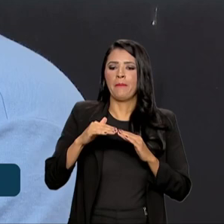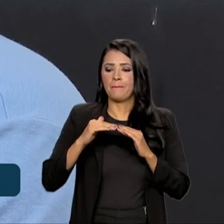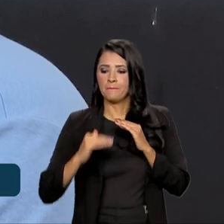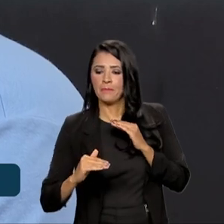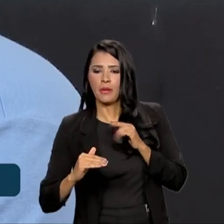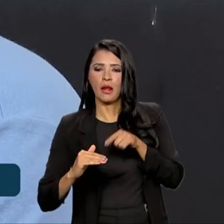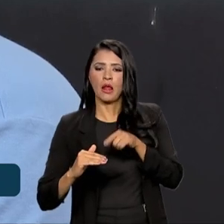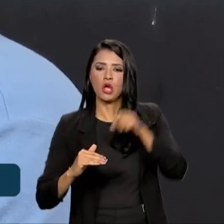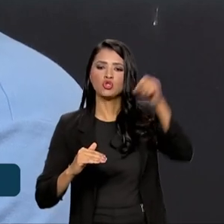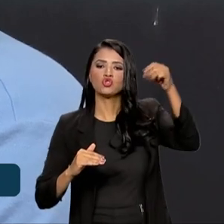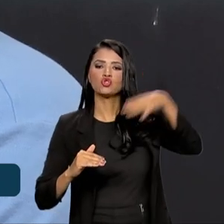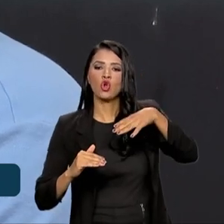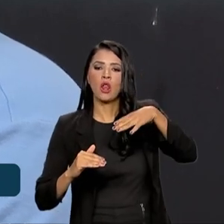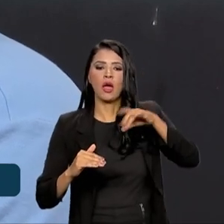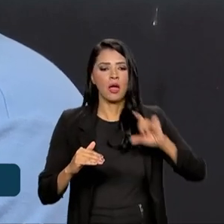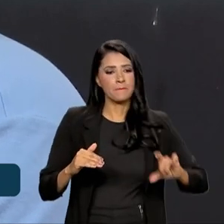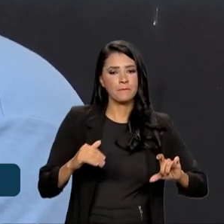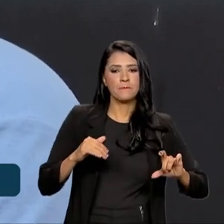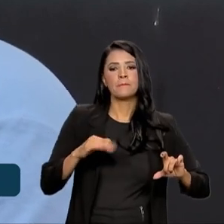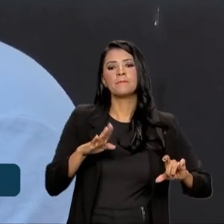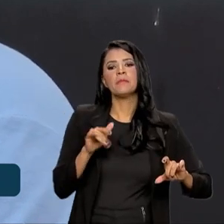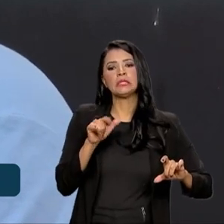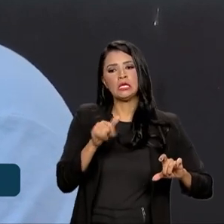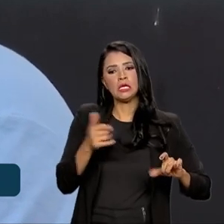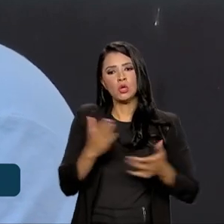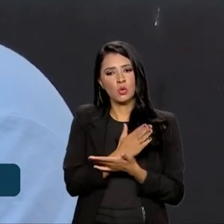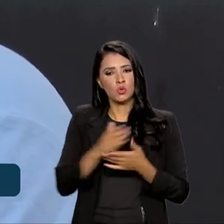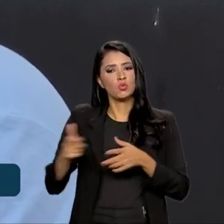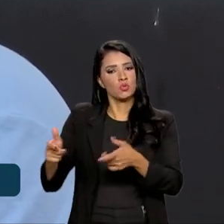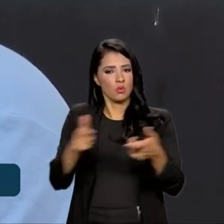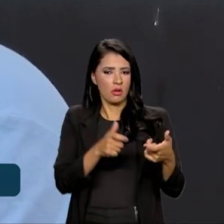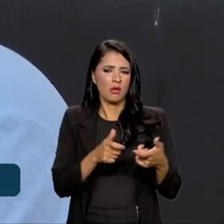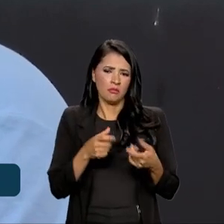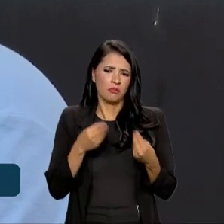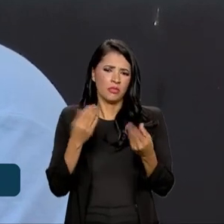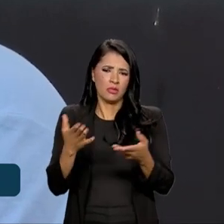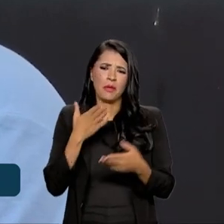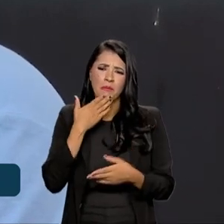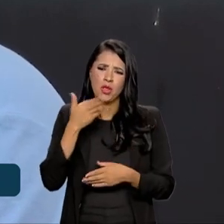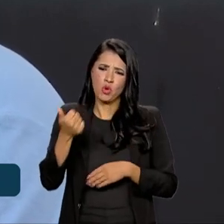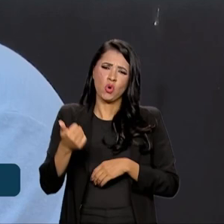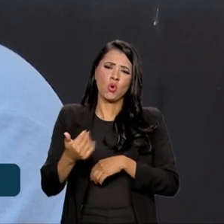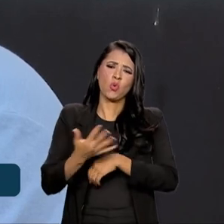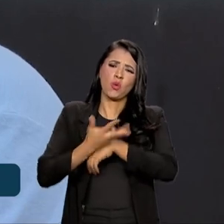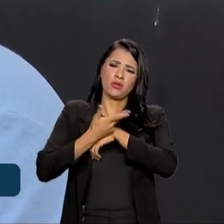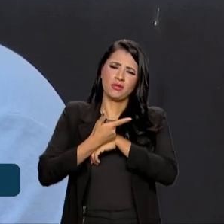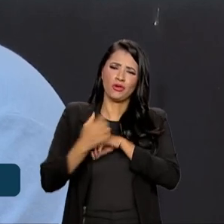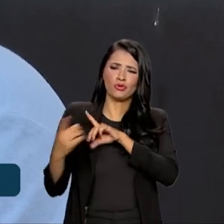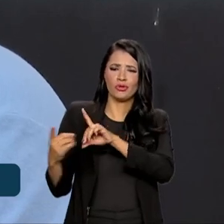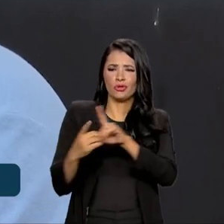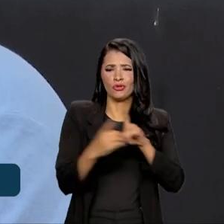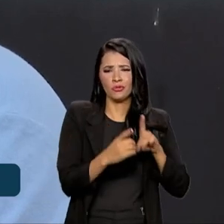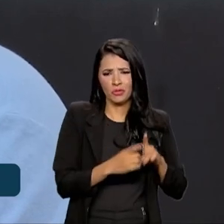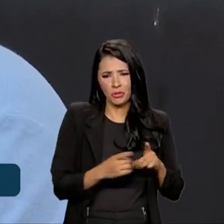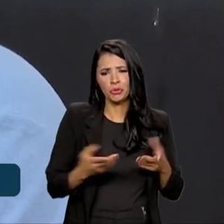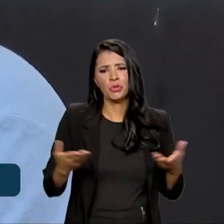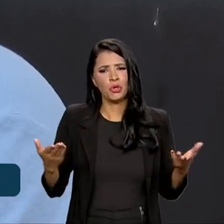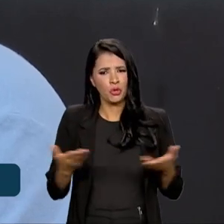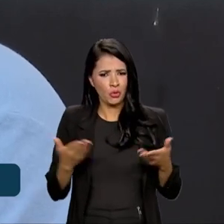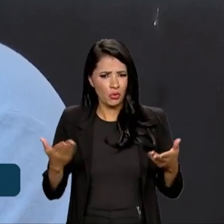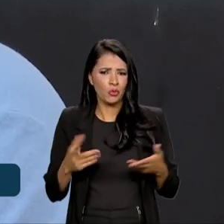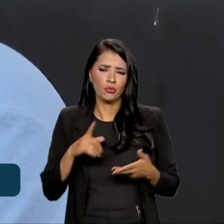baterias em alguns locais, de modo a trazer maior qualidade nesses atendimentos hoje